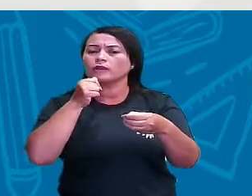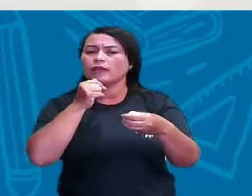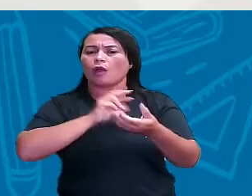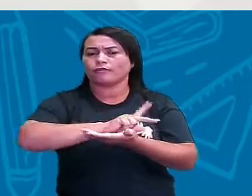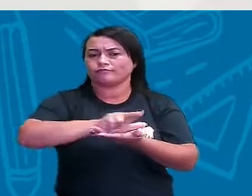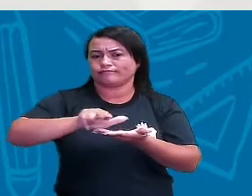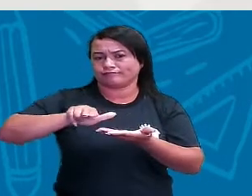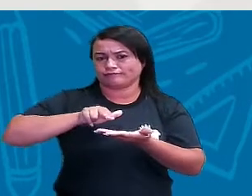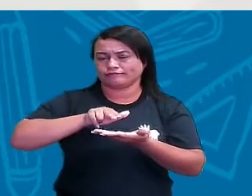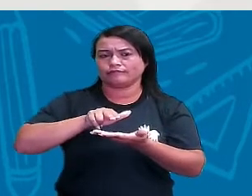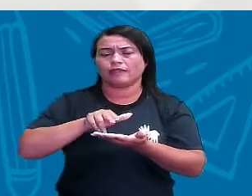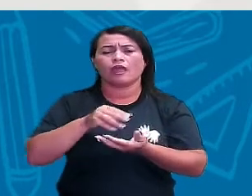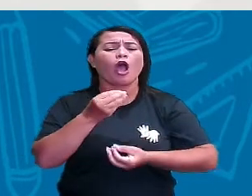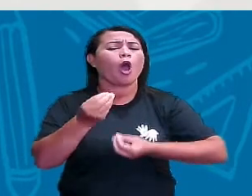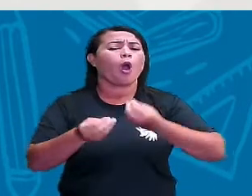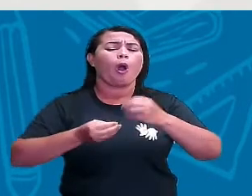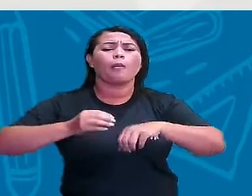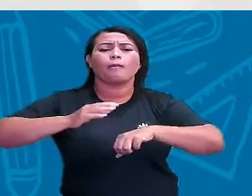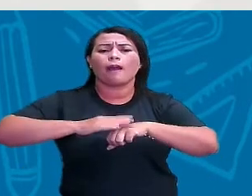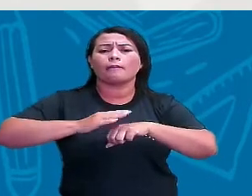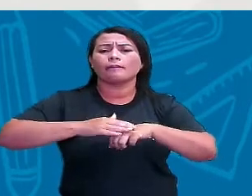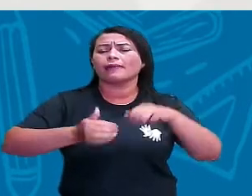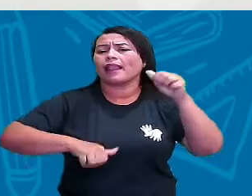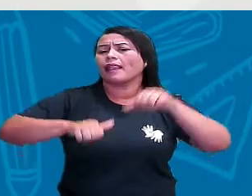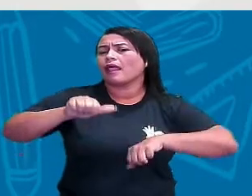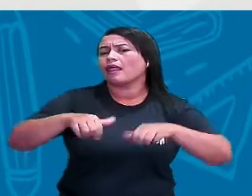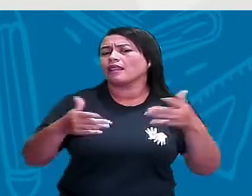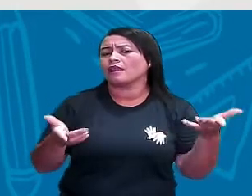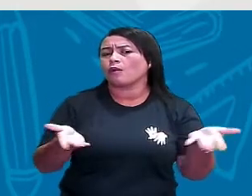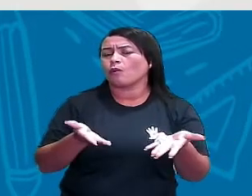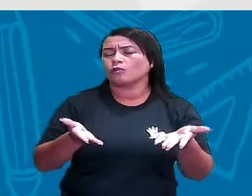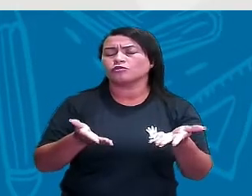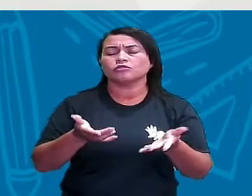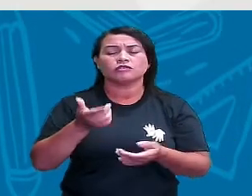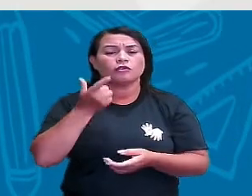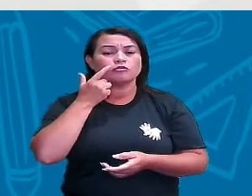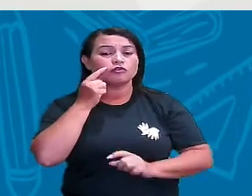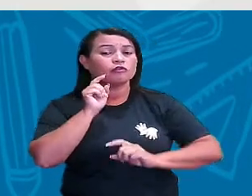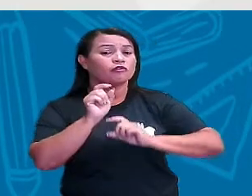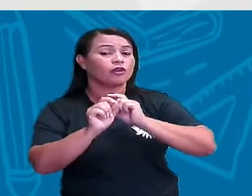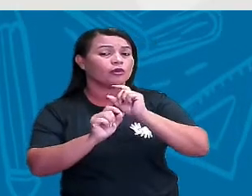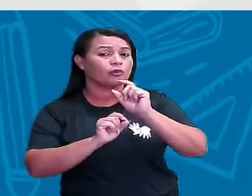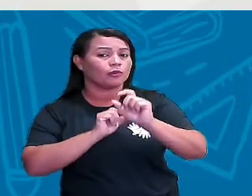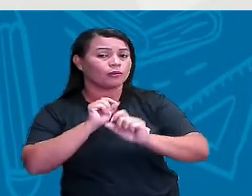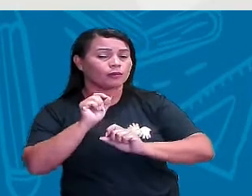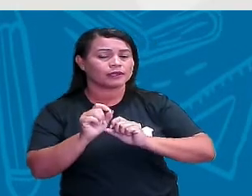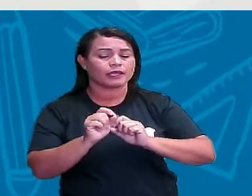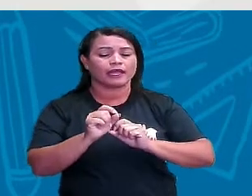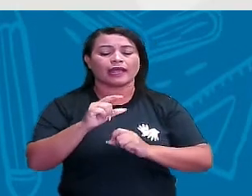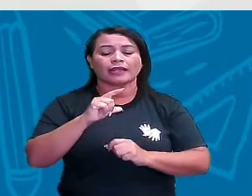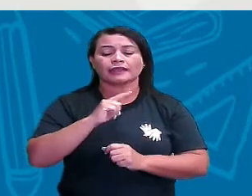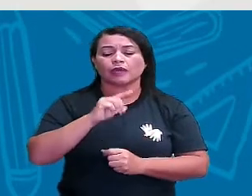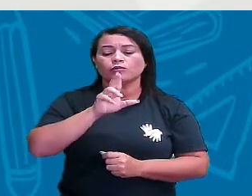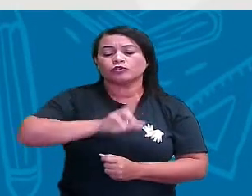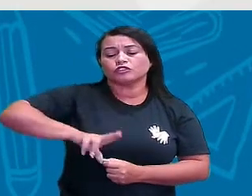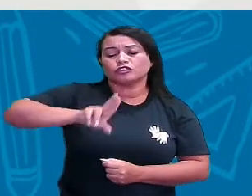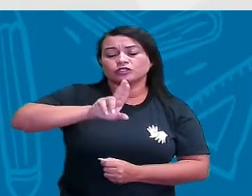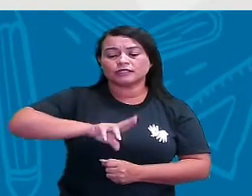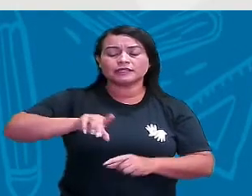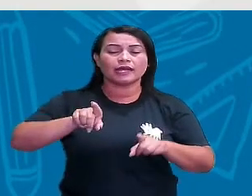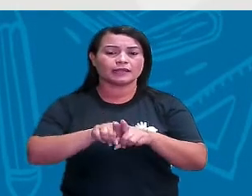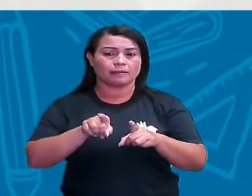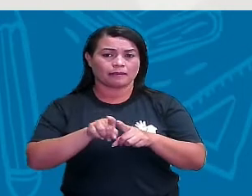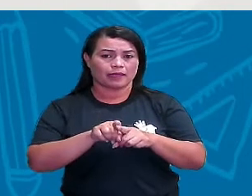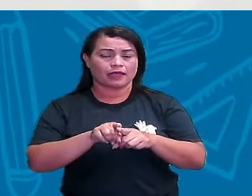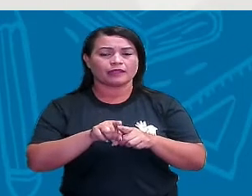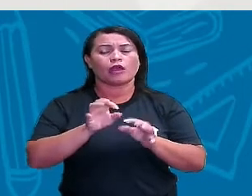tá certo? Qual é a habilidade que nós vamos trabalhar hoje? Hoje nós vamos trabalhar a habilidade de utilizar estimativas